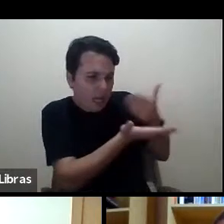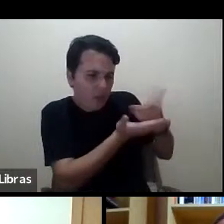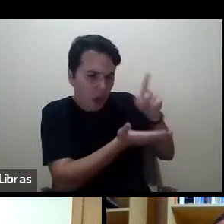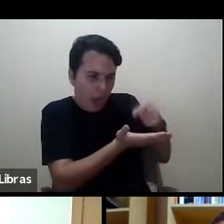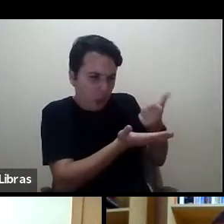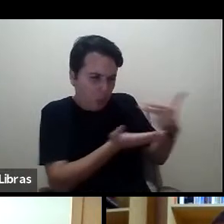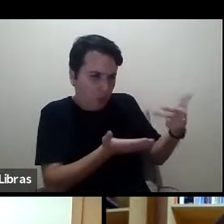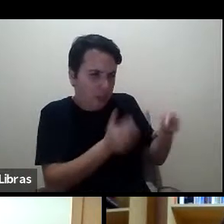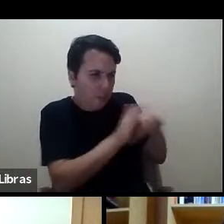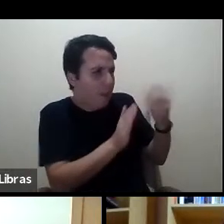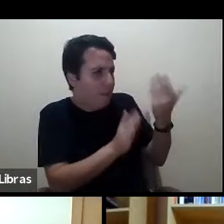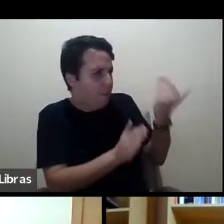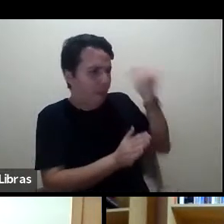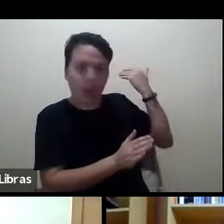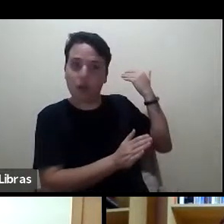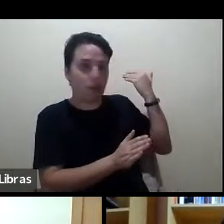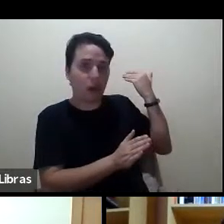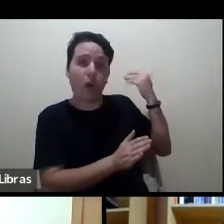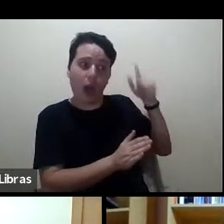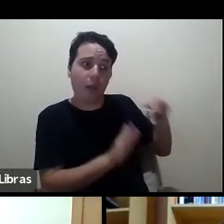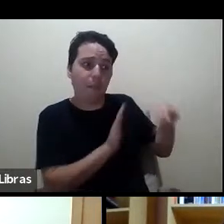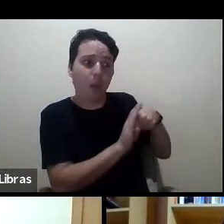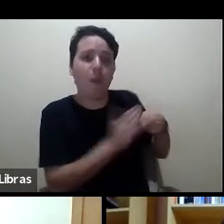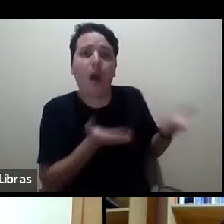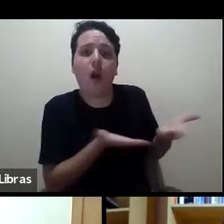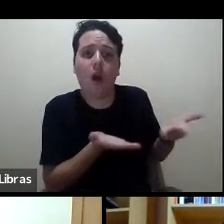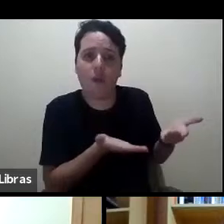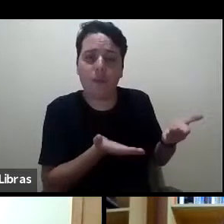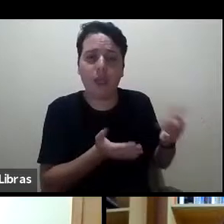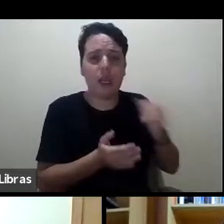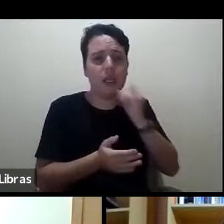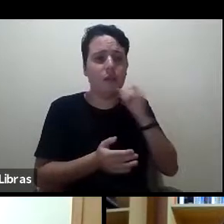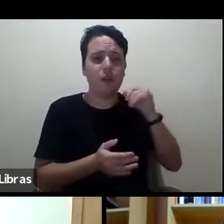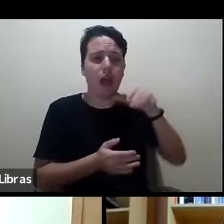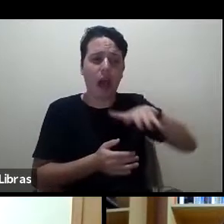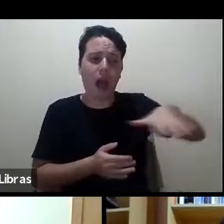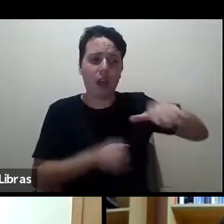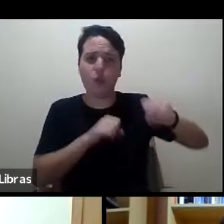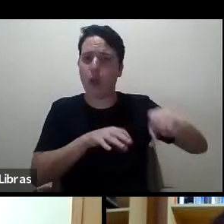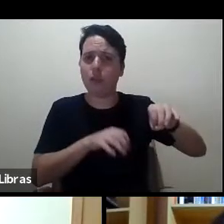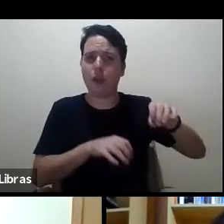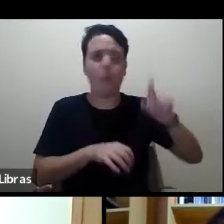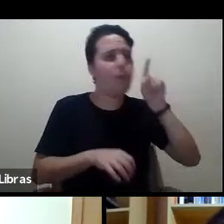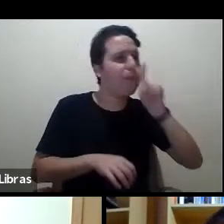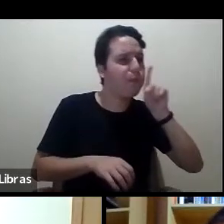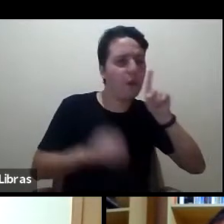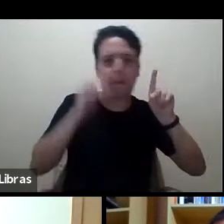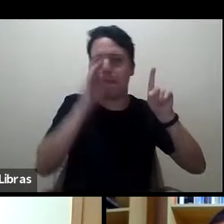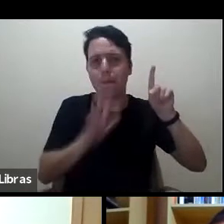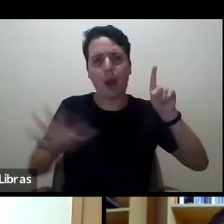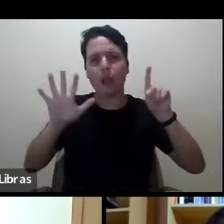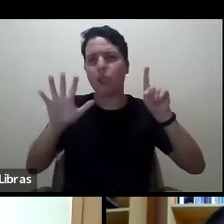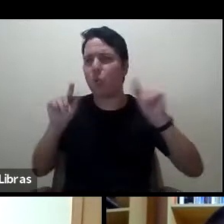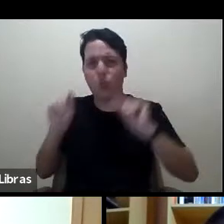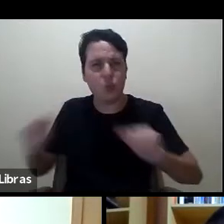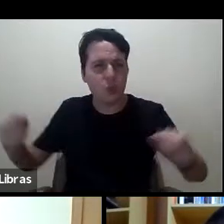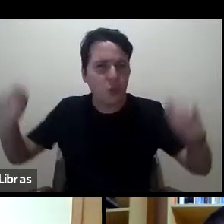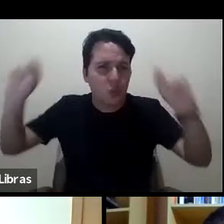E que todos os programas de pós-graduação em Estados Unidos, em Brasil, em qualquer lado, que estão dando esta